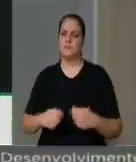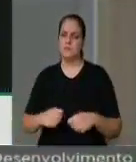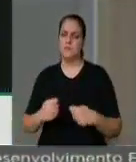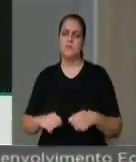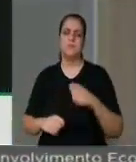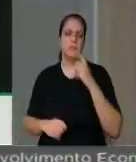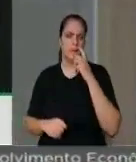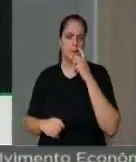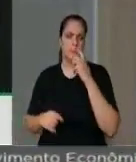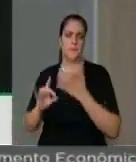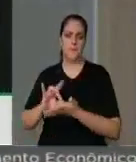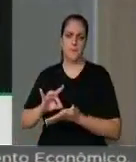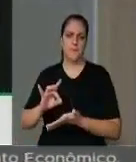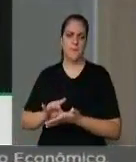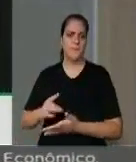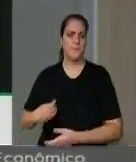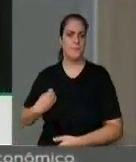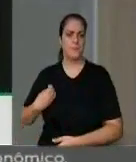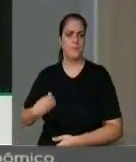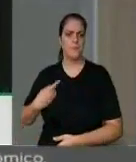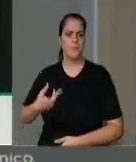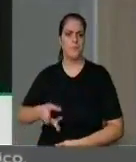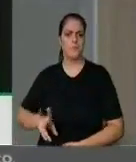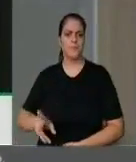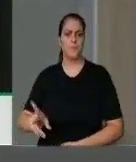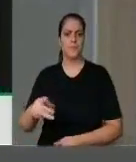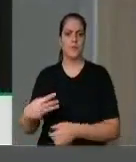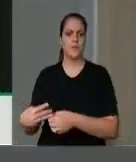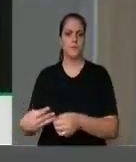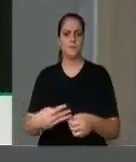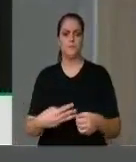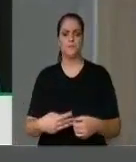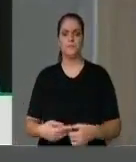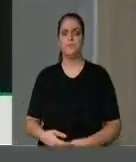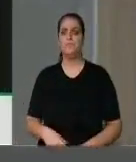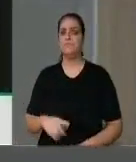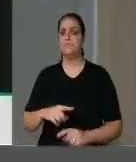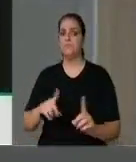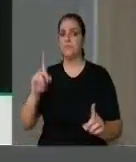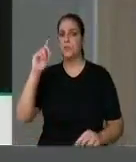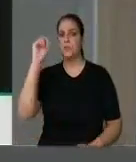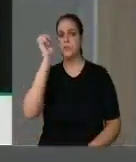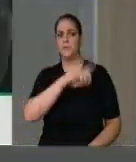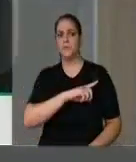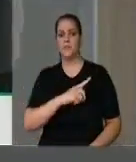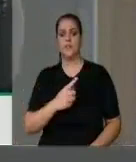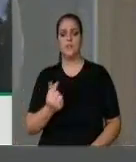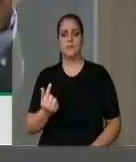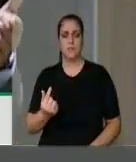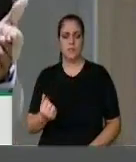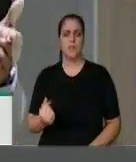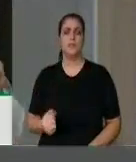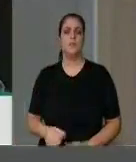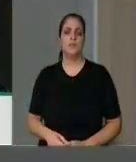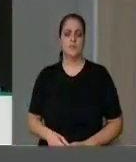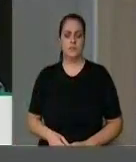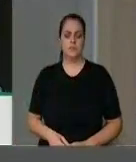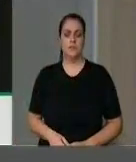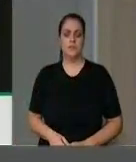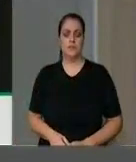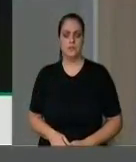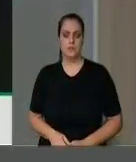funcionamento regular dos municípios. É por essa razão, pela dificuldade de recursos, inclusive, ainda estamos pendentes